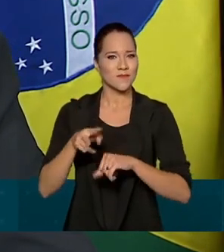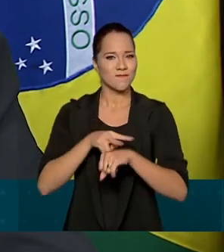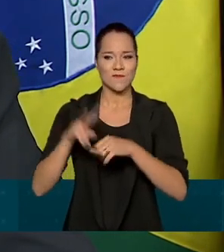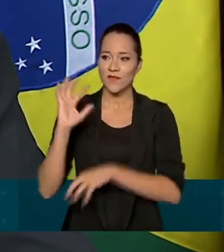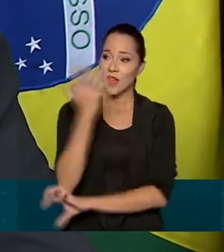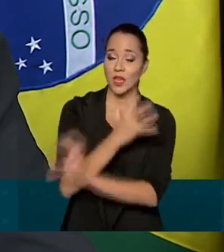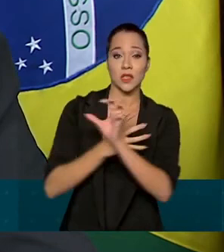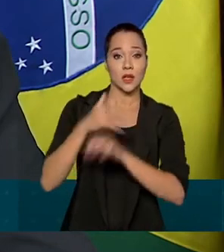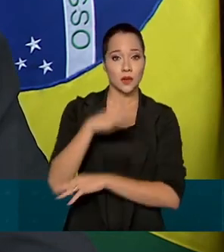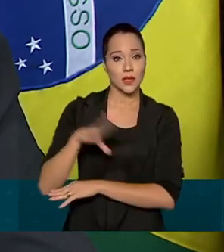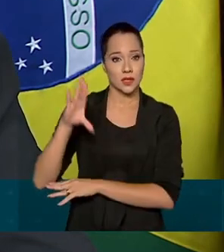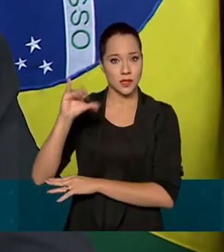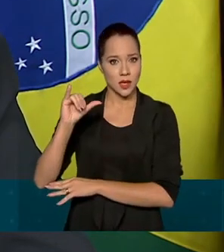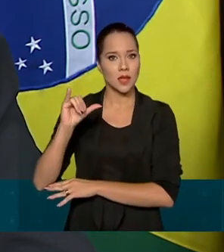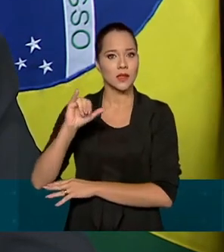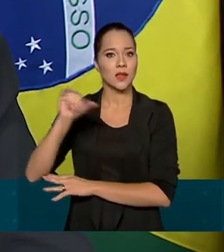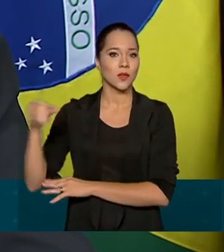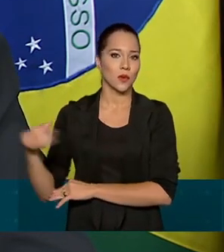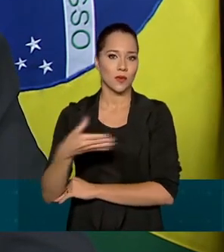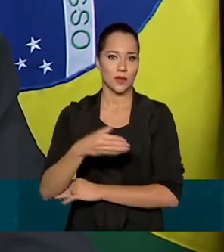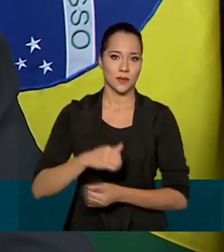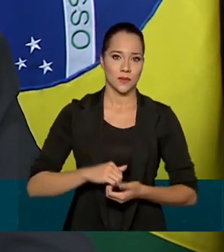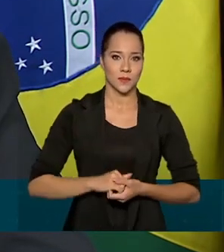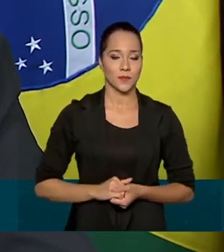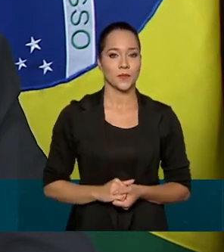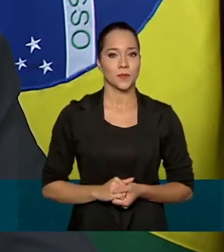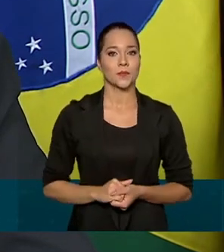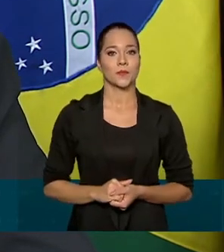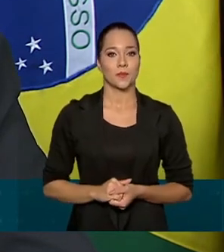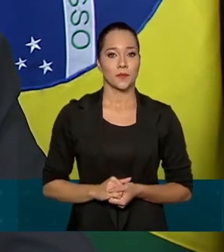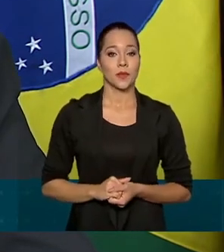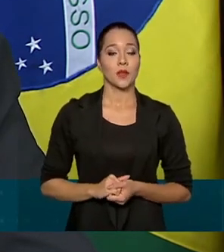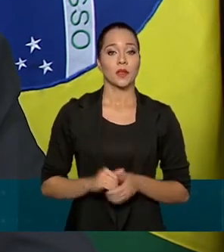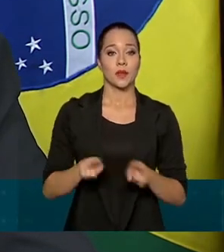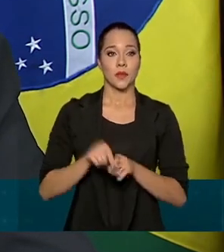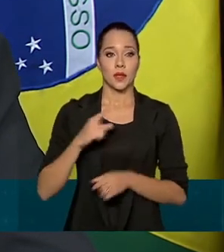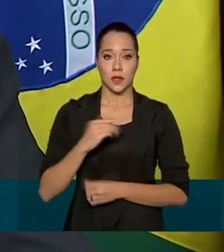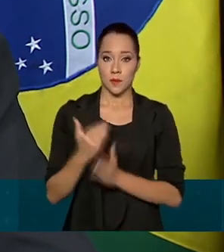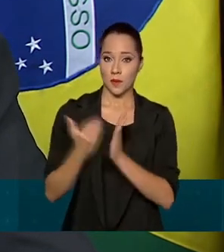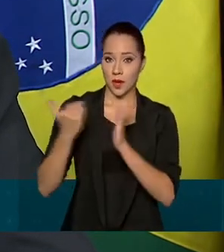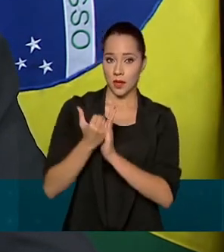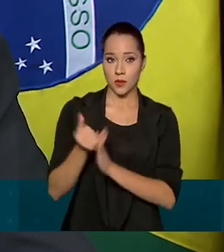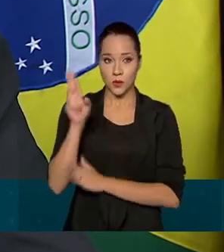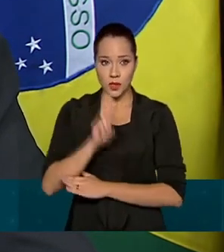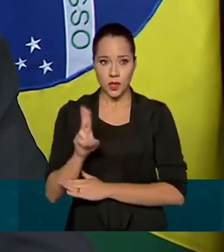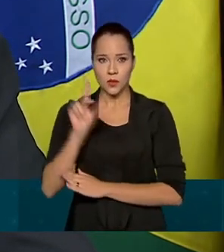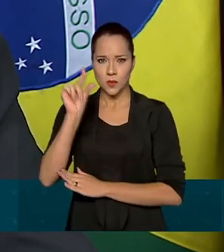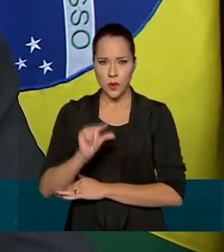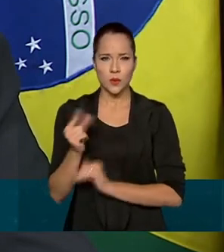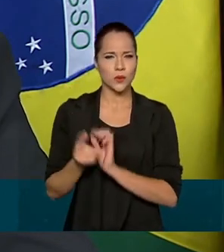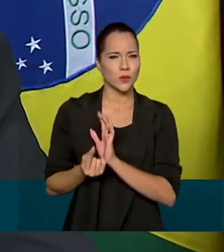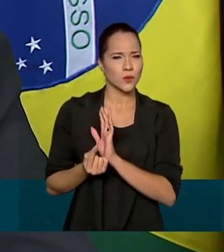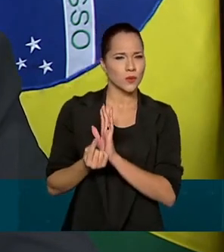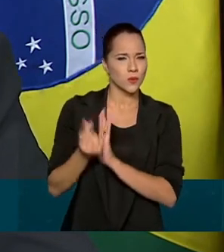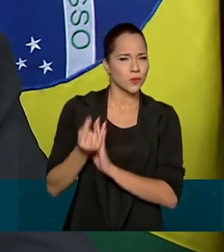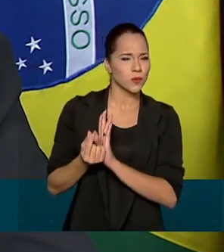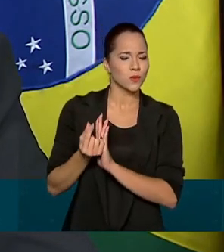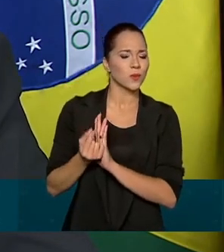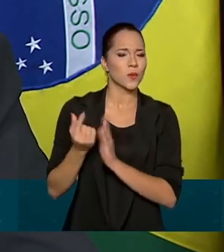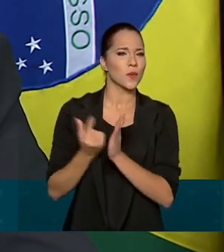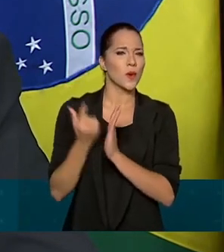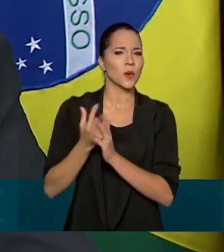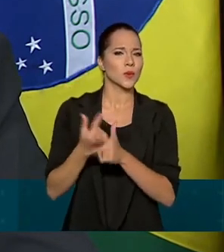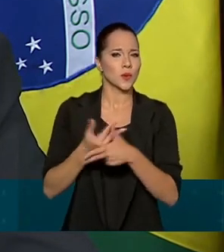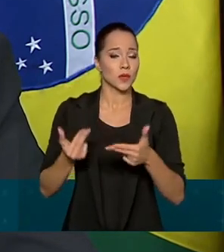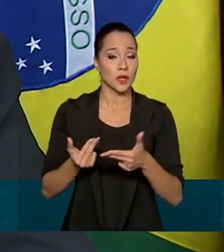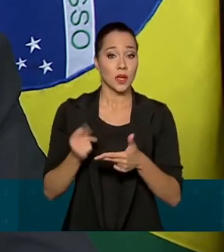da ciência e inovação. Produzimos mais utilizando menos recursos, o que faz